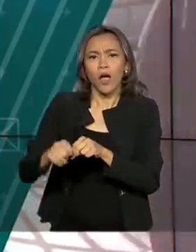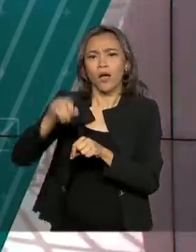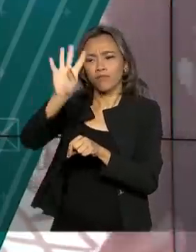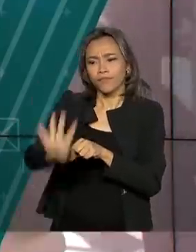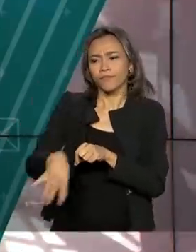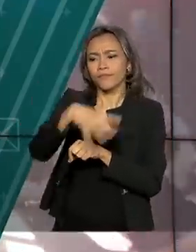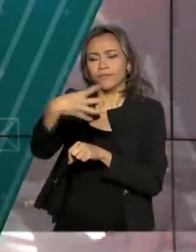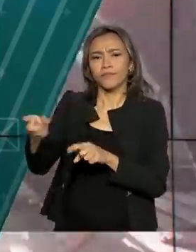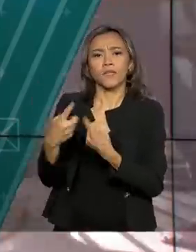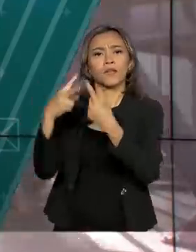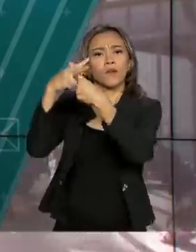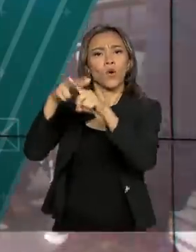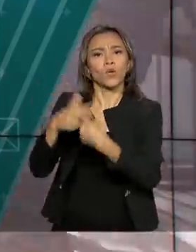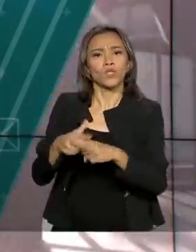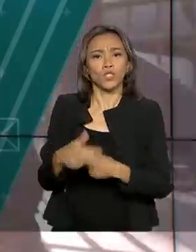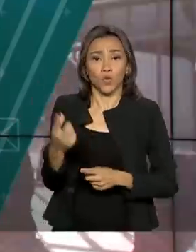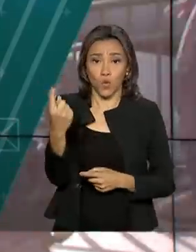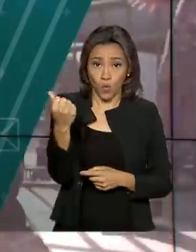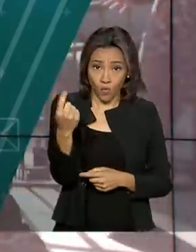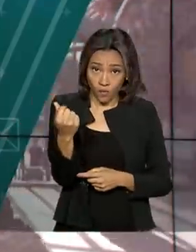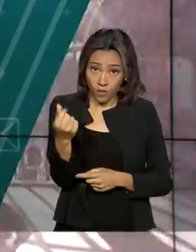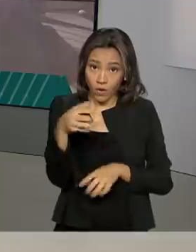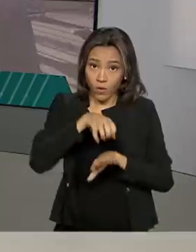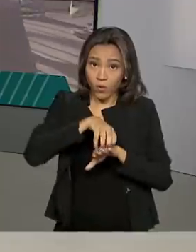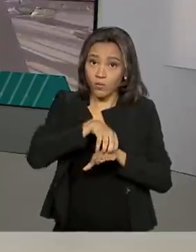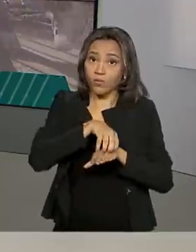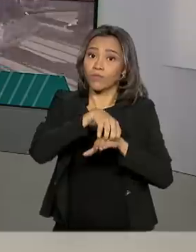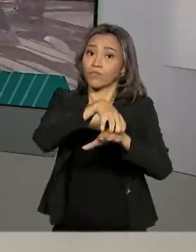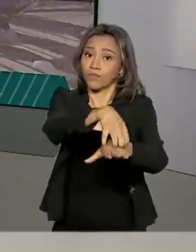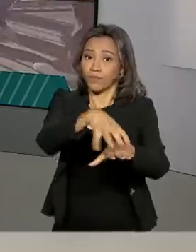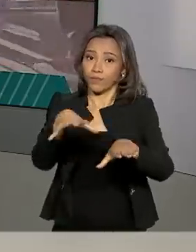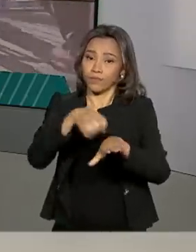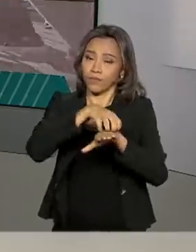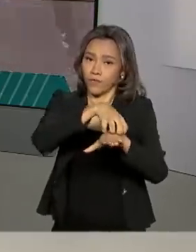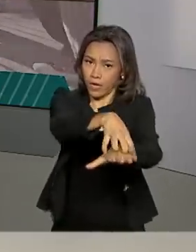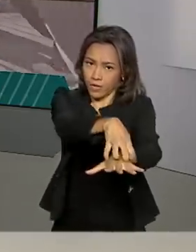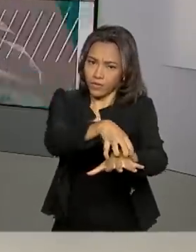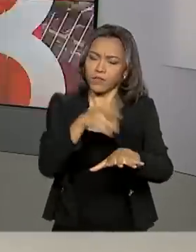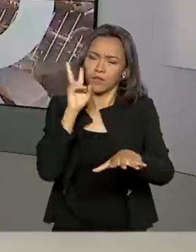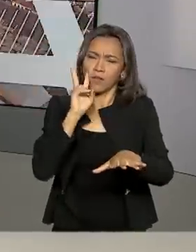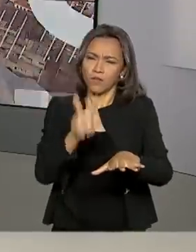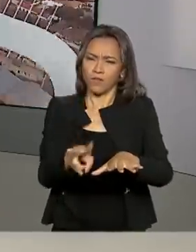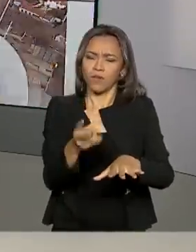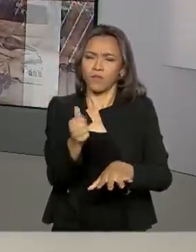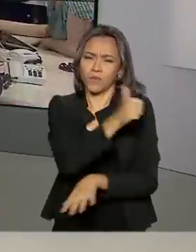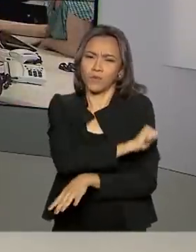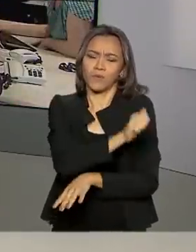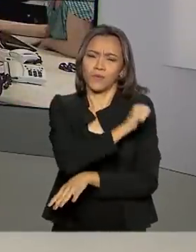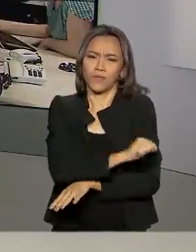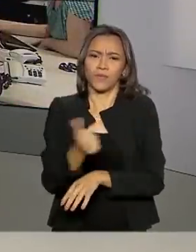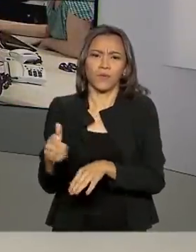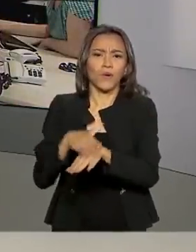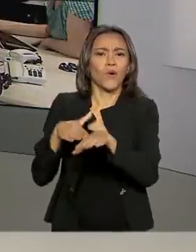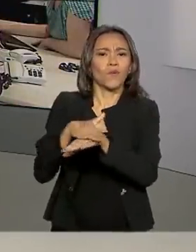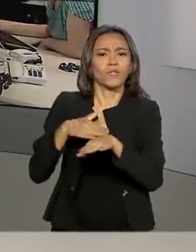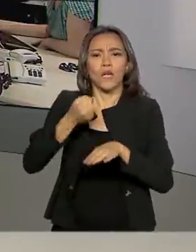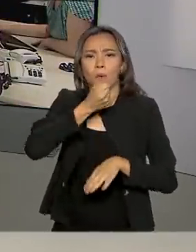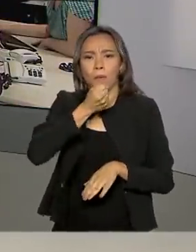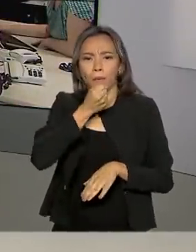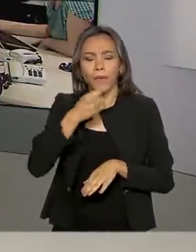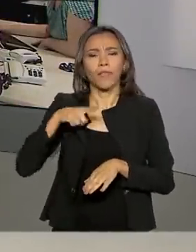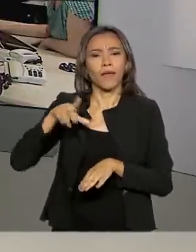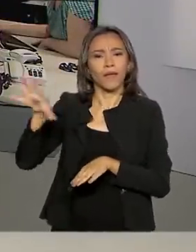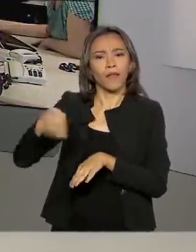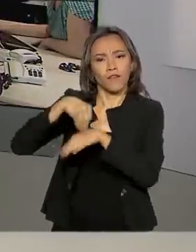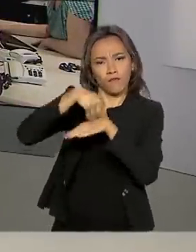tabela dos valores do piso mínimo do frete. Vamos ao vivo, então, ao Rio de Janeiro, conversar com o repórter Tiago Pimenta. Ele traz as